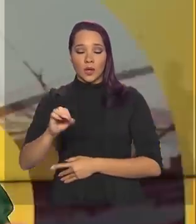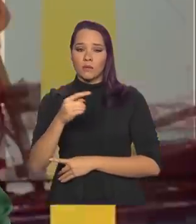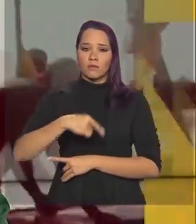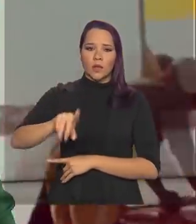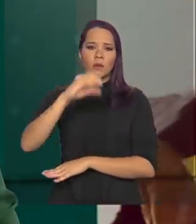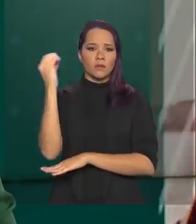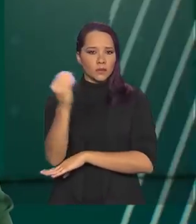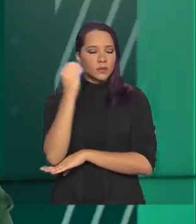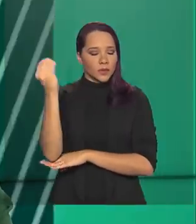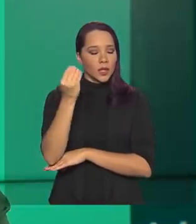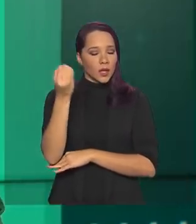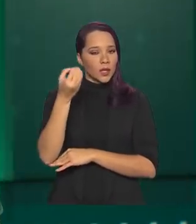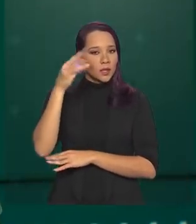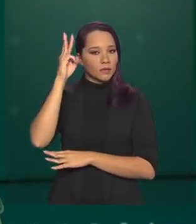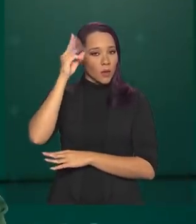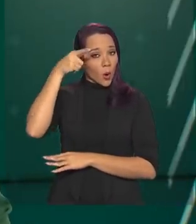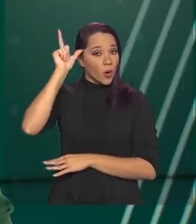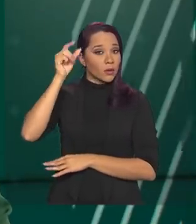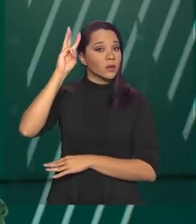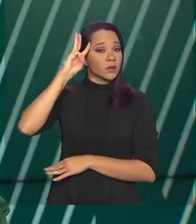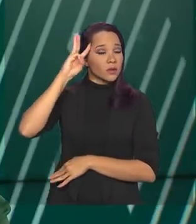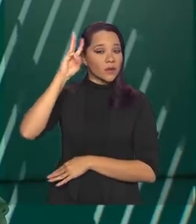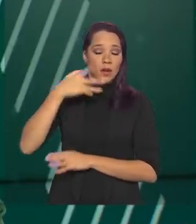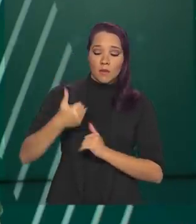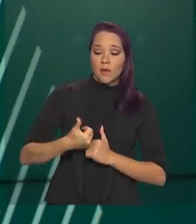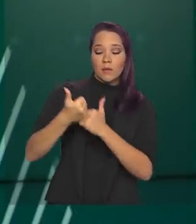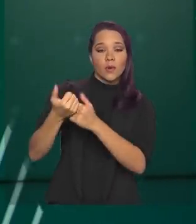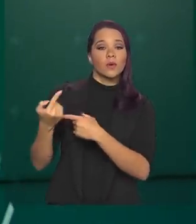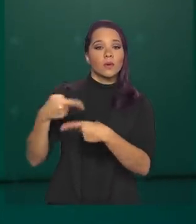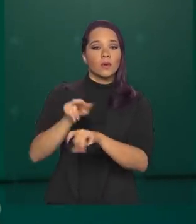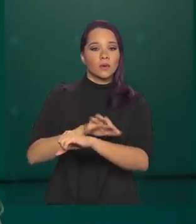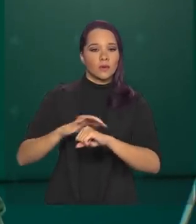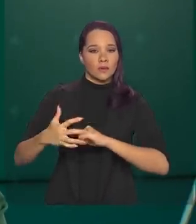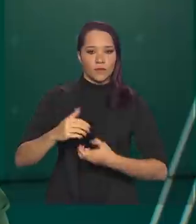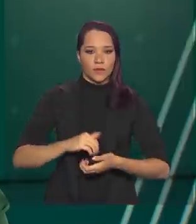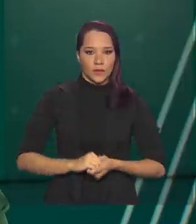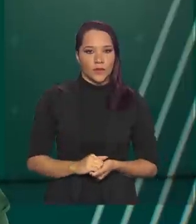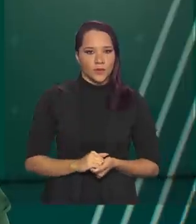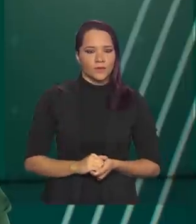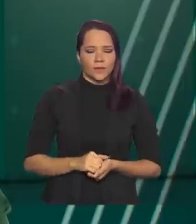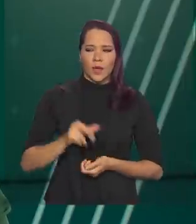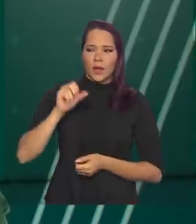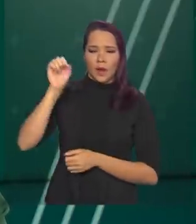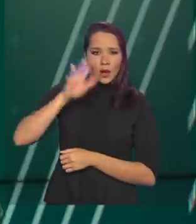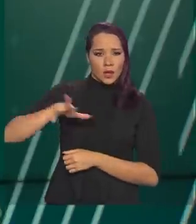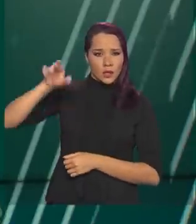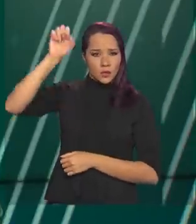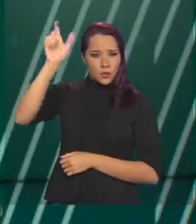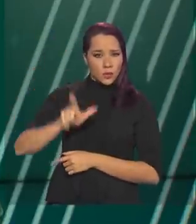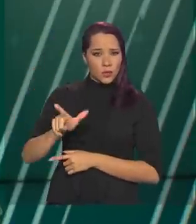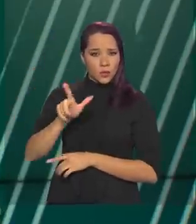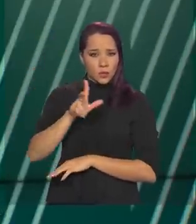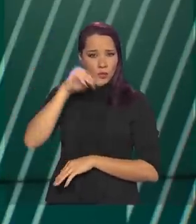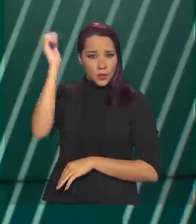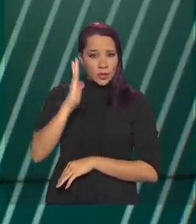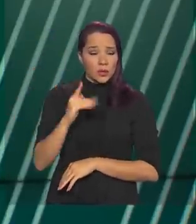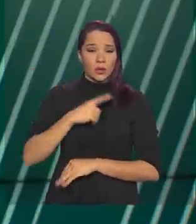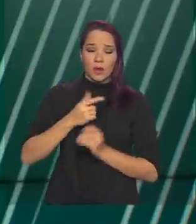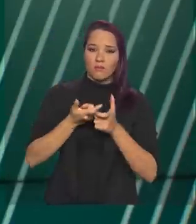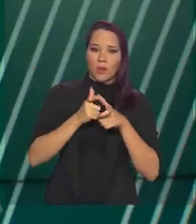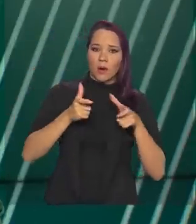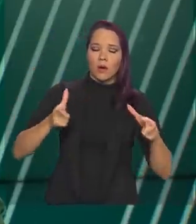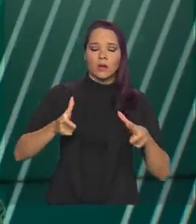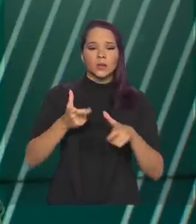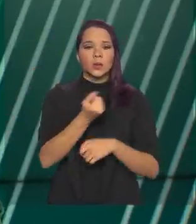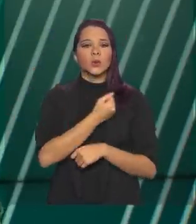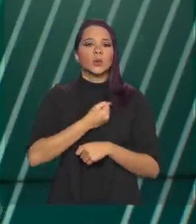Alegre nesta terça-feira para prestar apoio às ações contra a Covid-19. A região sul do país registrou aumento no número de casos